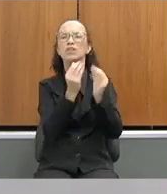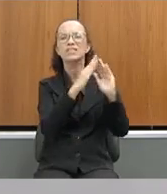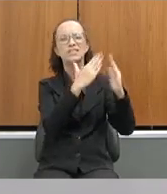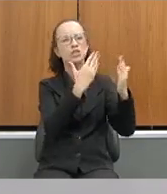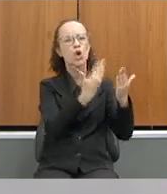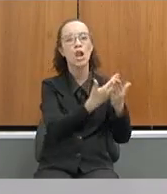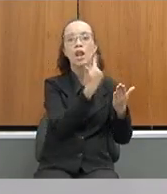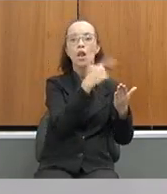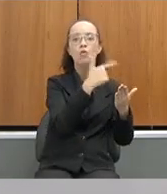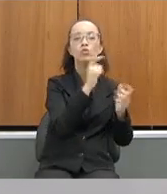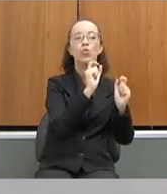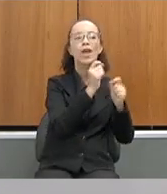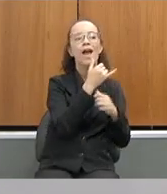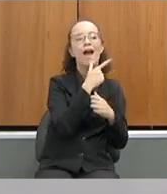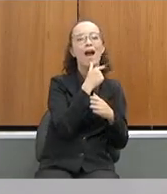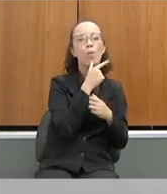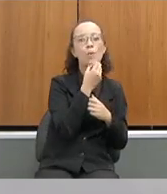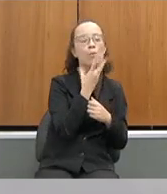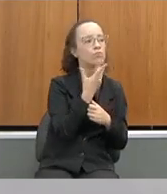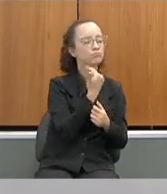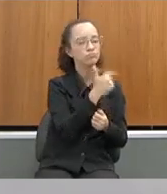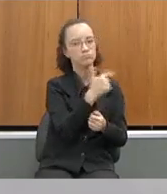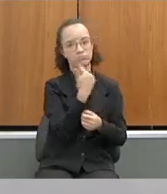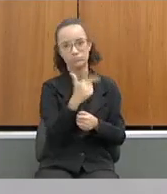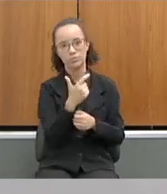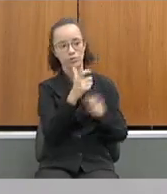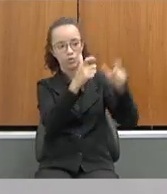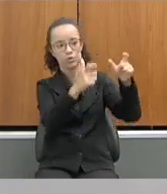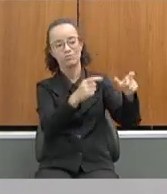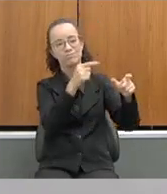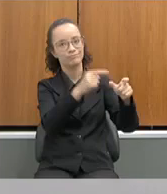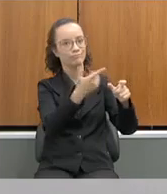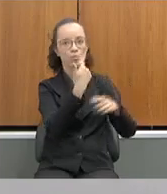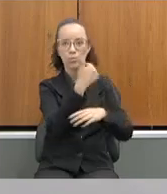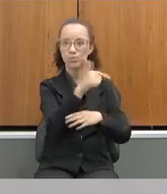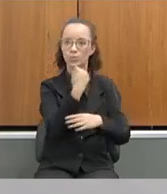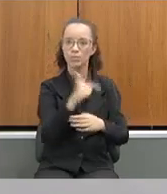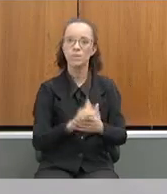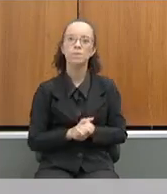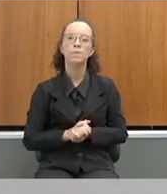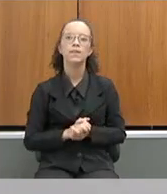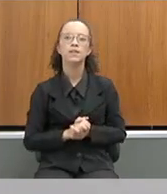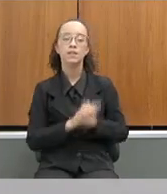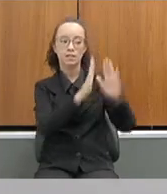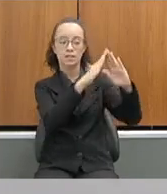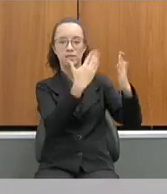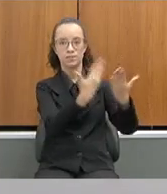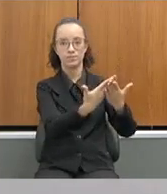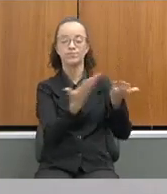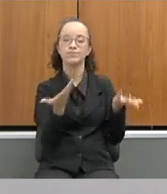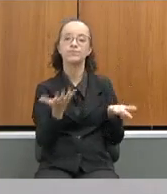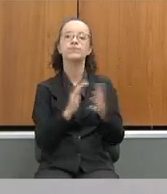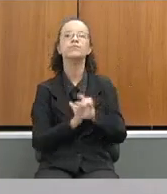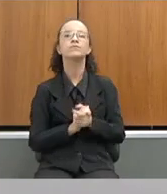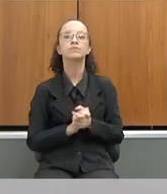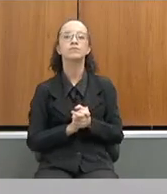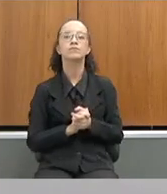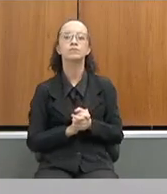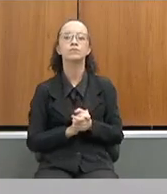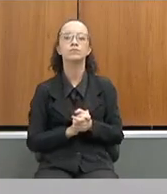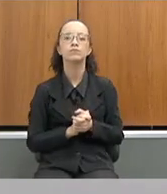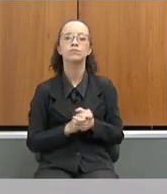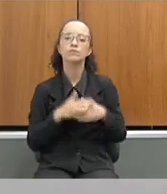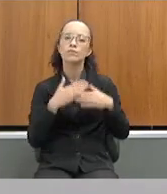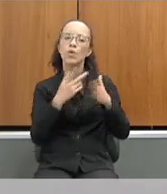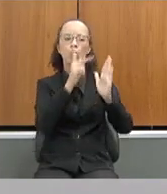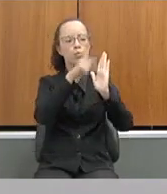água de boa qualidade naquele local da escola. E aí, isso, então, foi feito